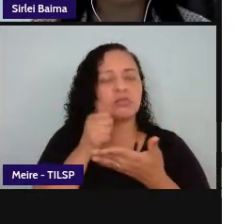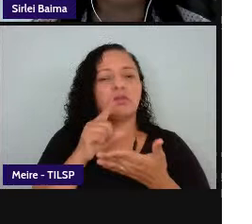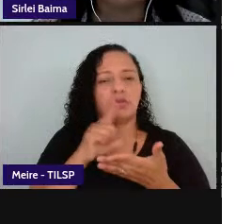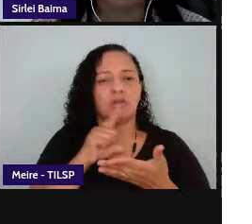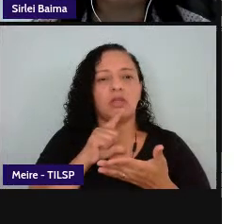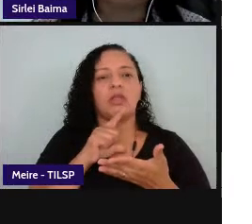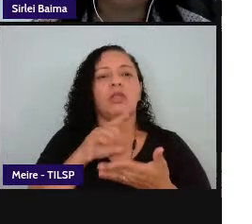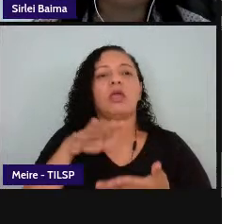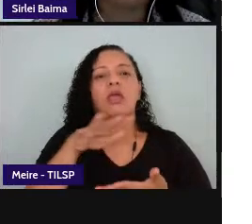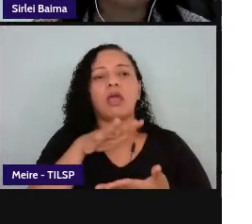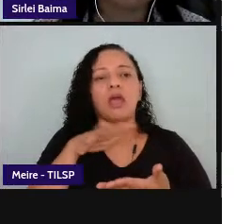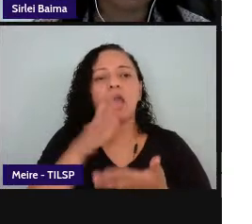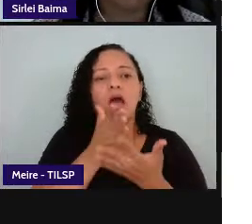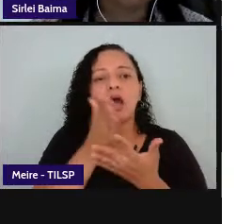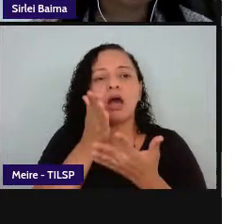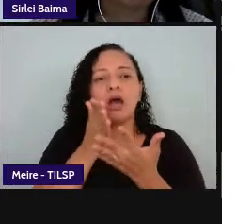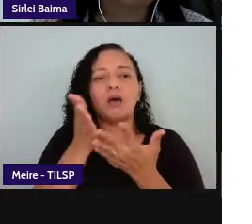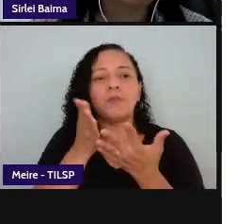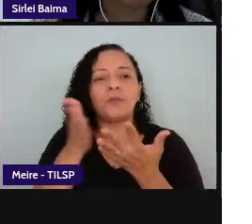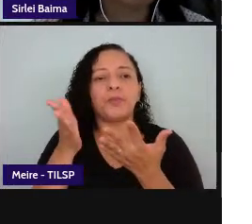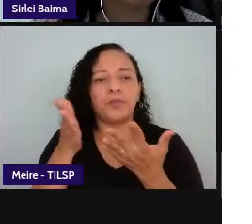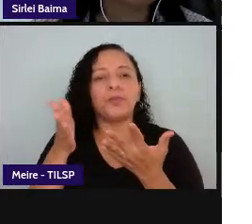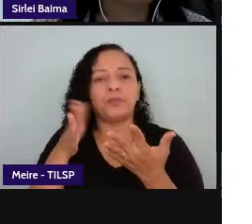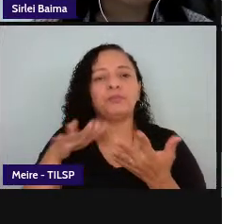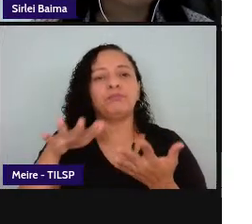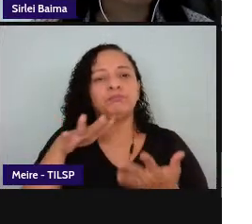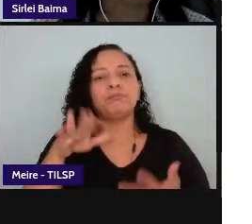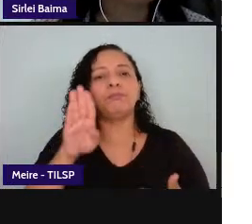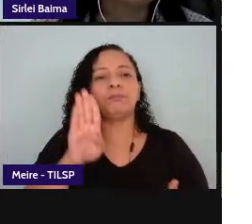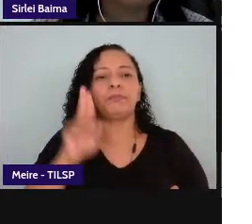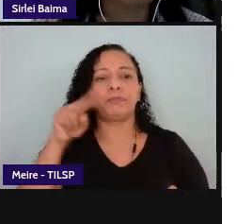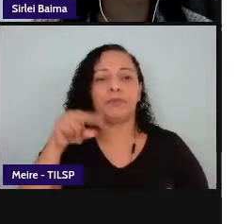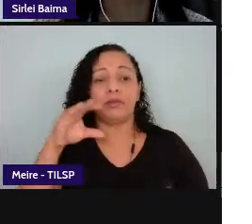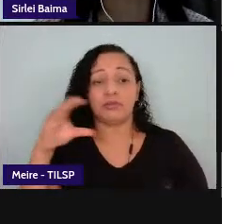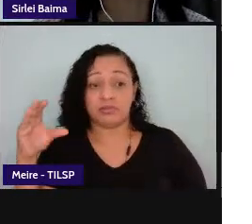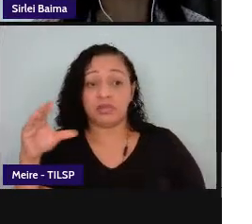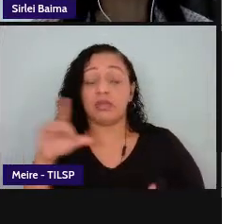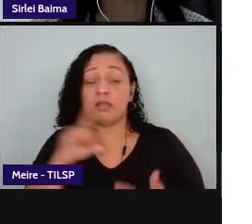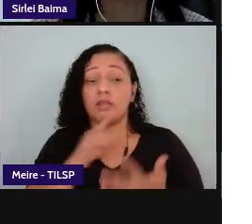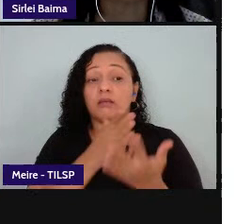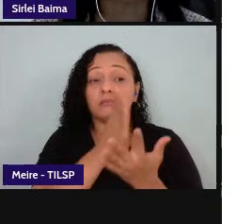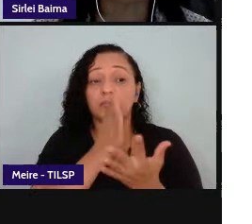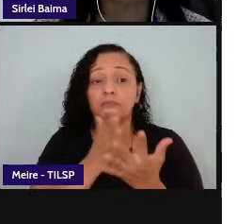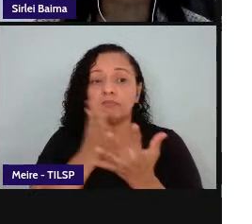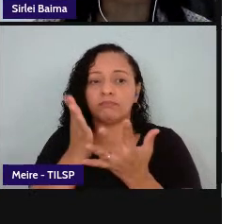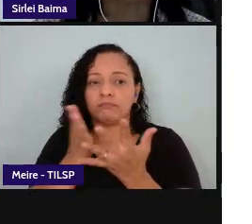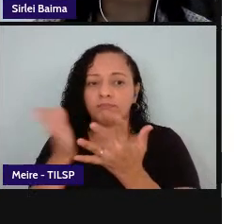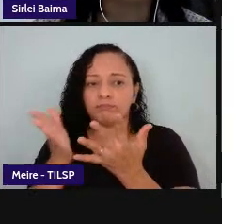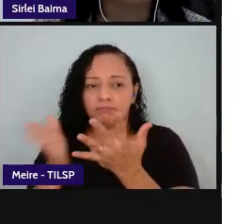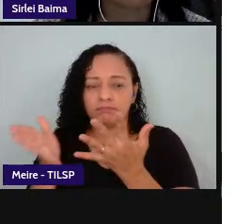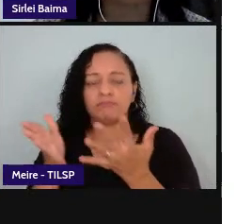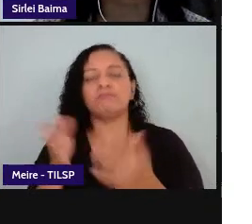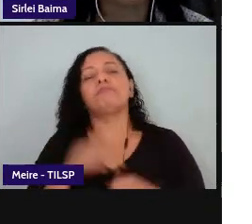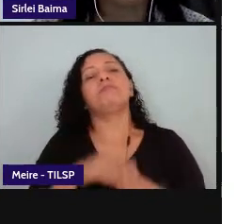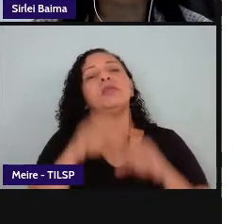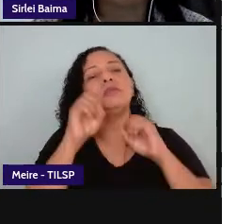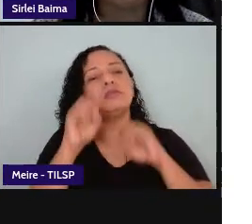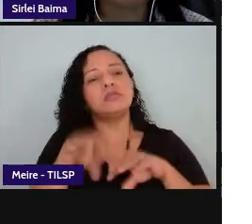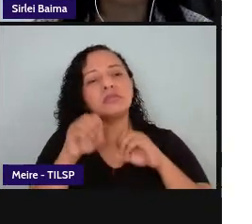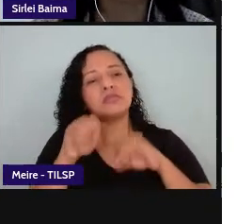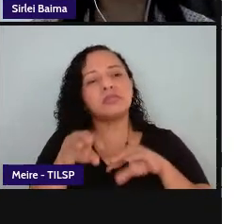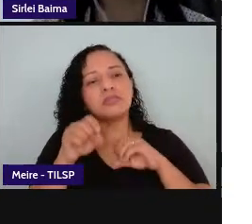atuação social na BNCC então ela vem propondo alguns campos desde o ensino fundamental anos iniciais